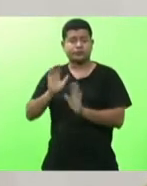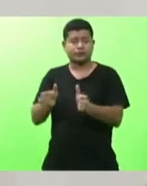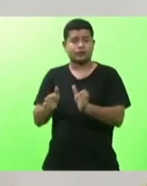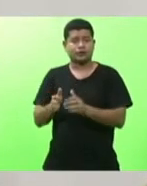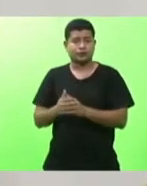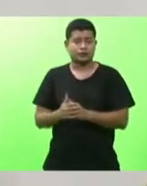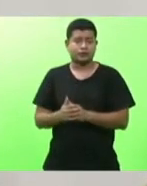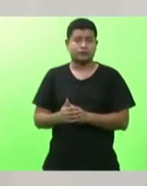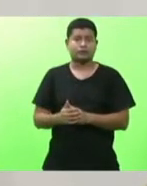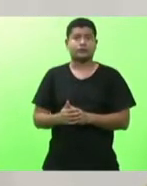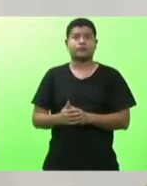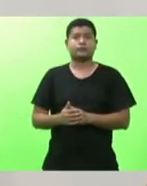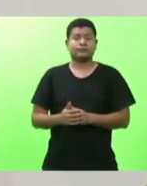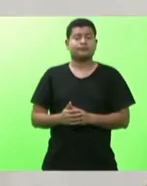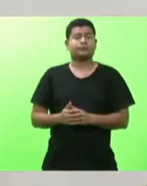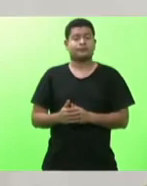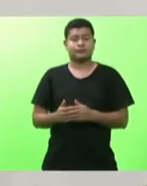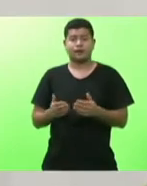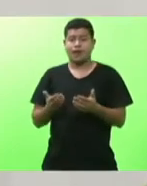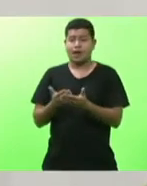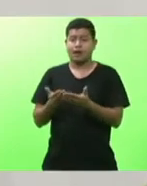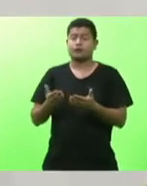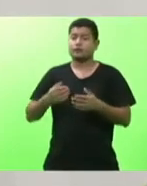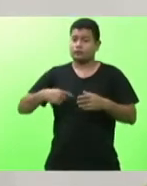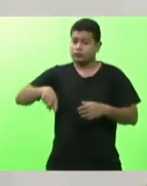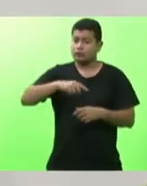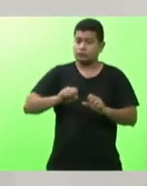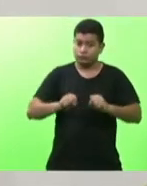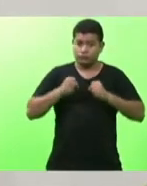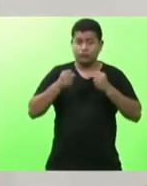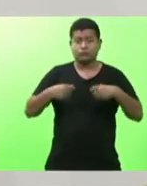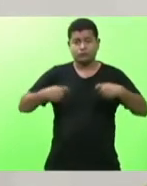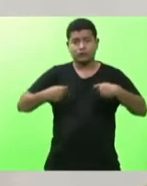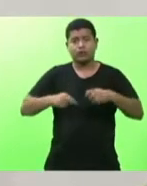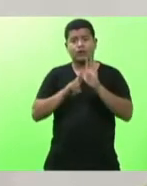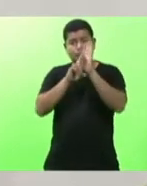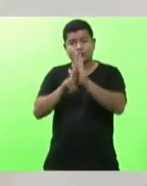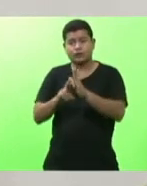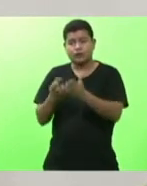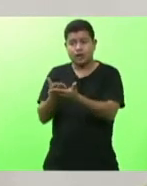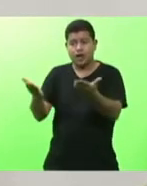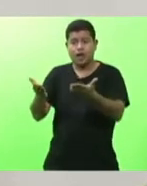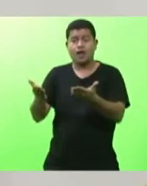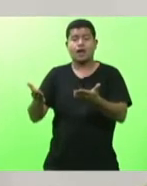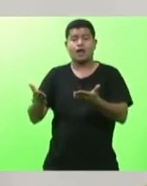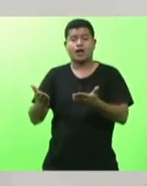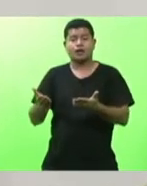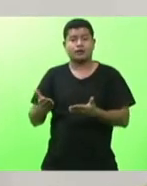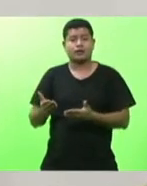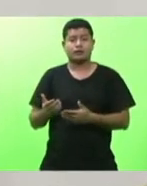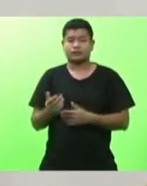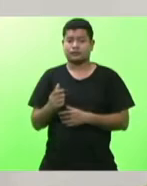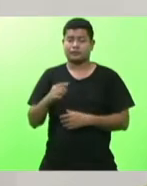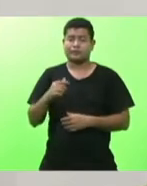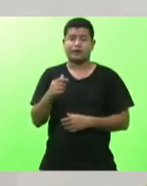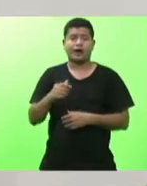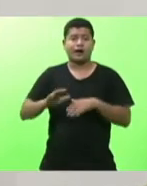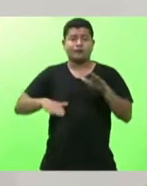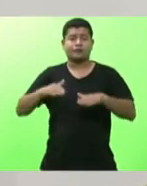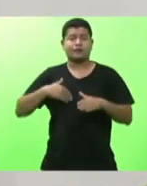pouco têm voz, àqueles que têm menor chance de ver os seus direitos amparados.